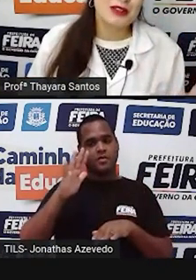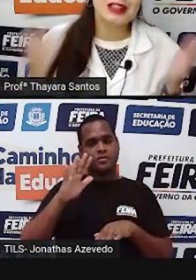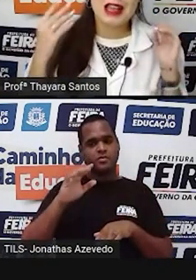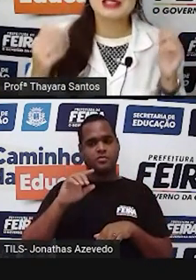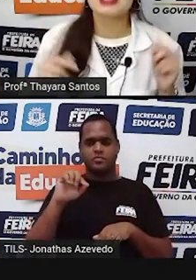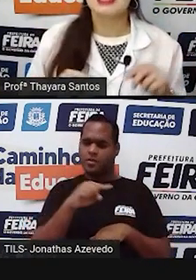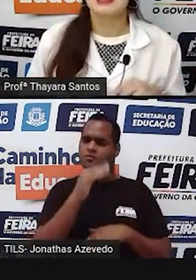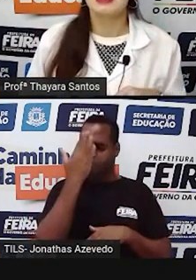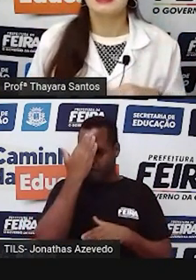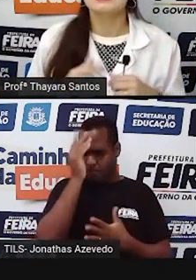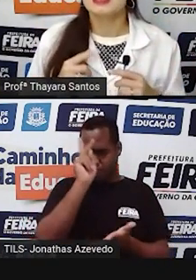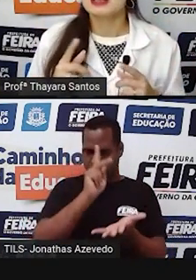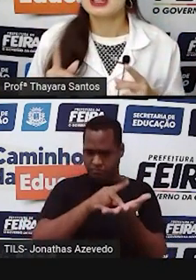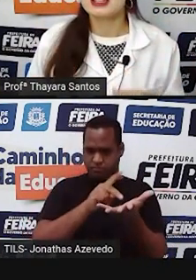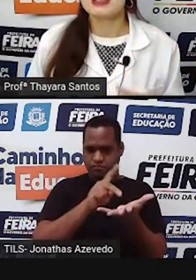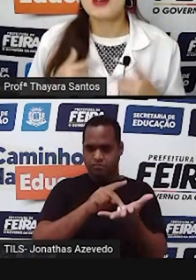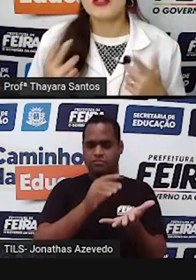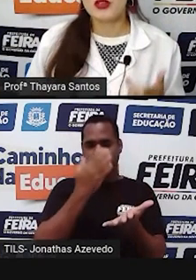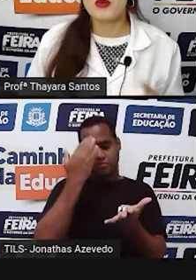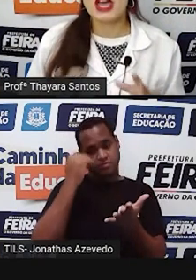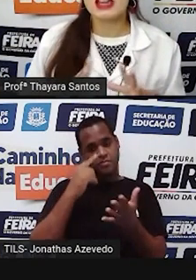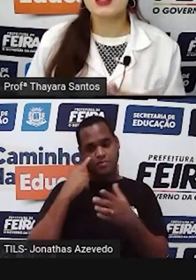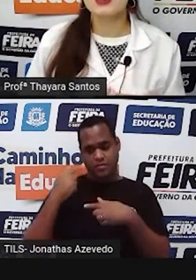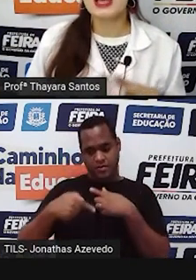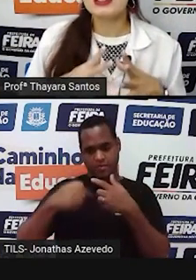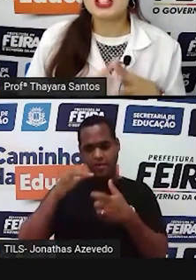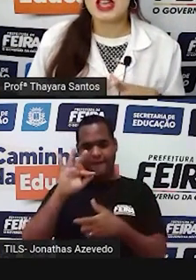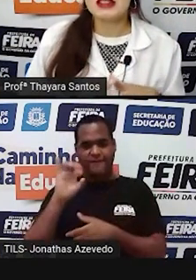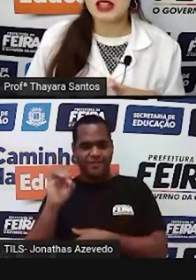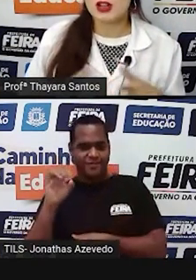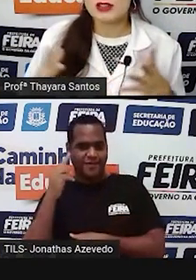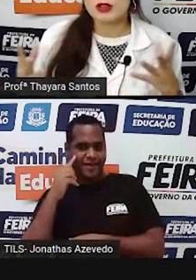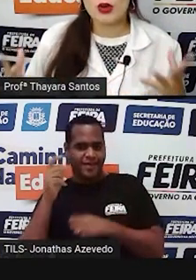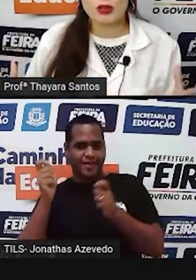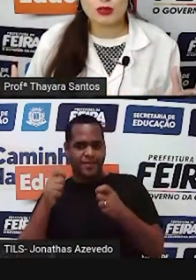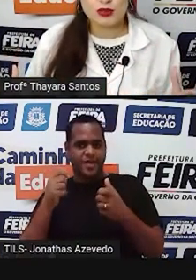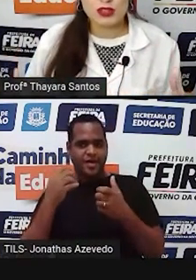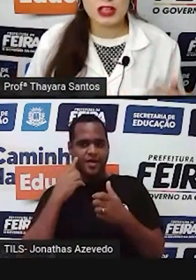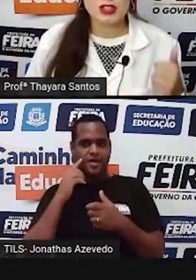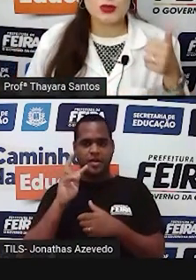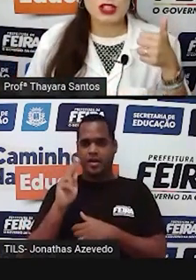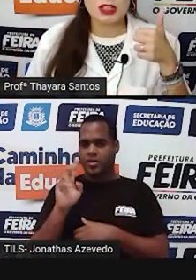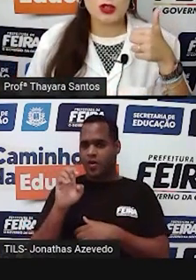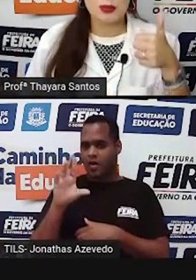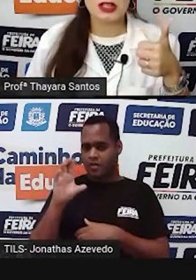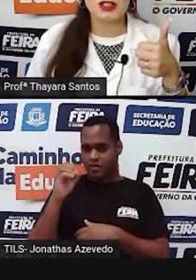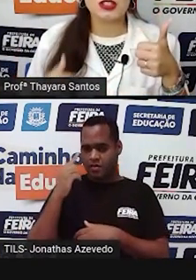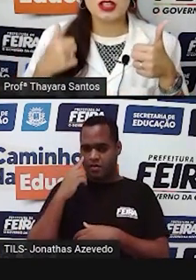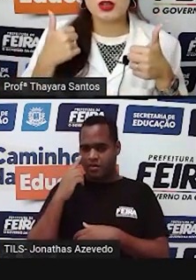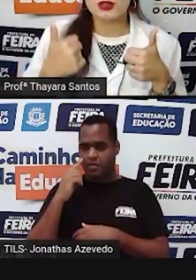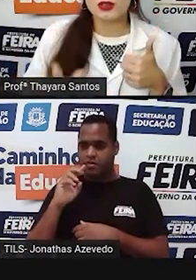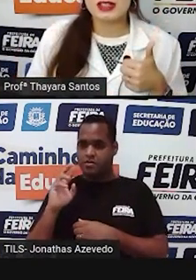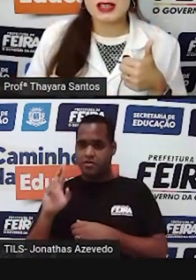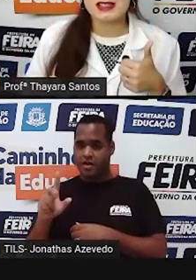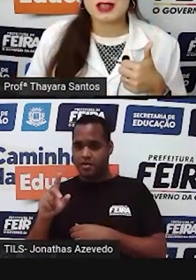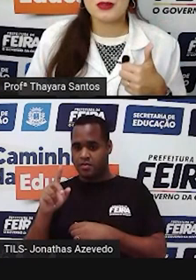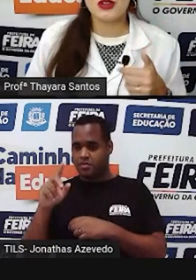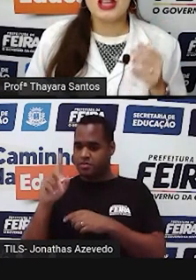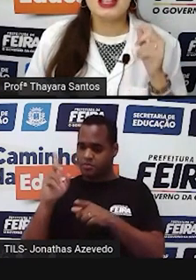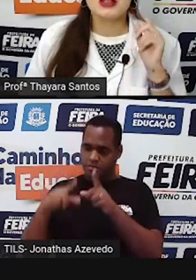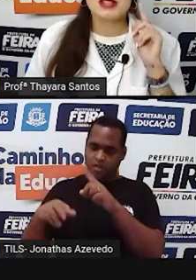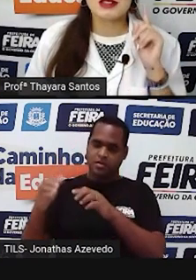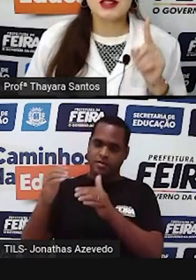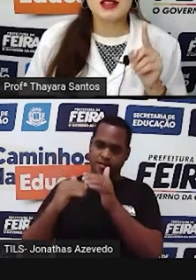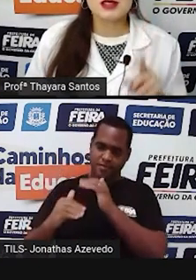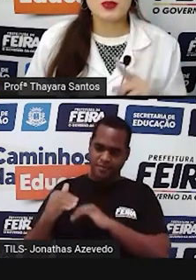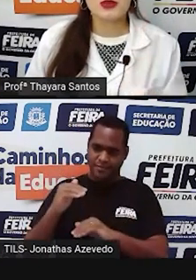a gente sabe que é verdade. A geração F1 era toda de heterozigotos, né? Tinha um gene dominante e outro recessivo.